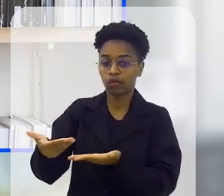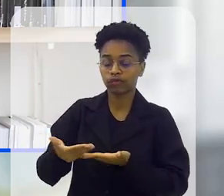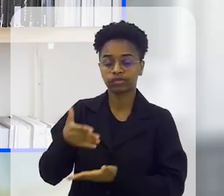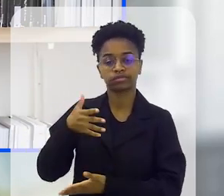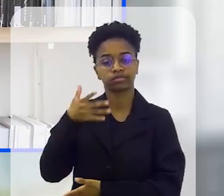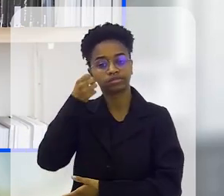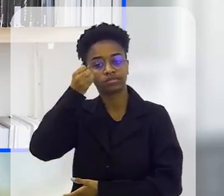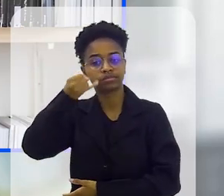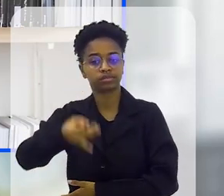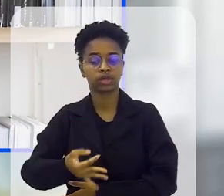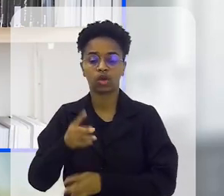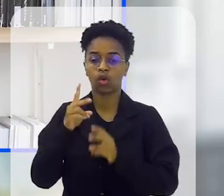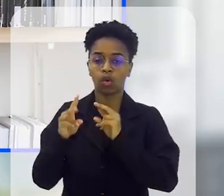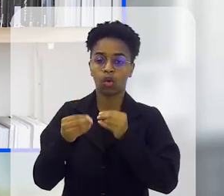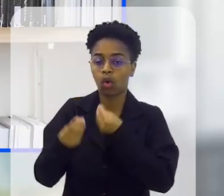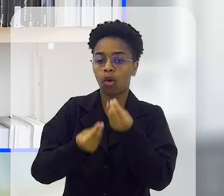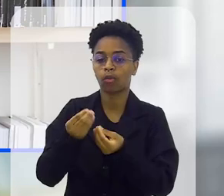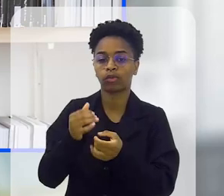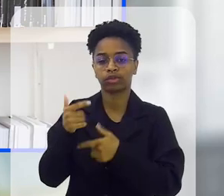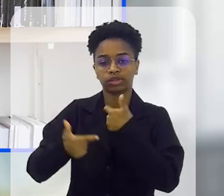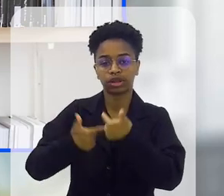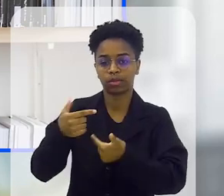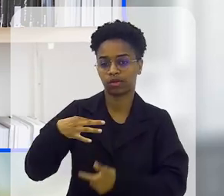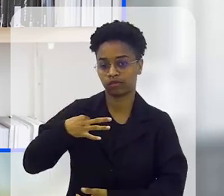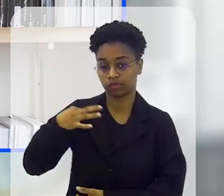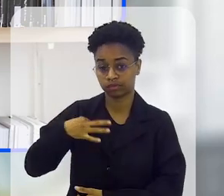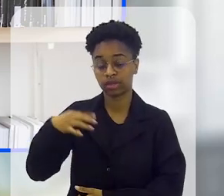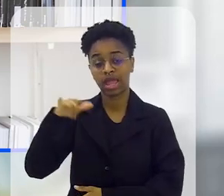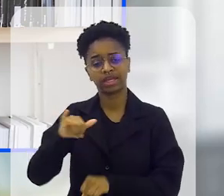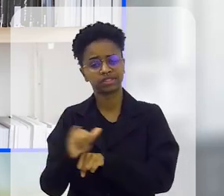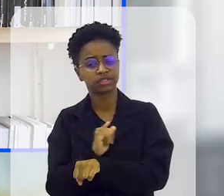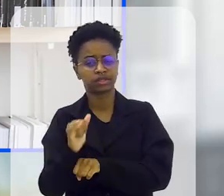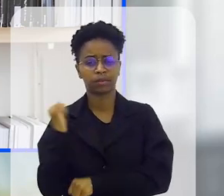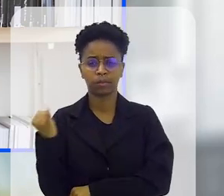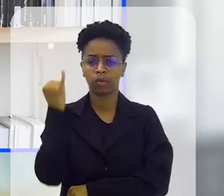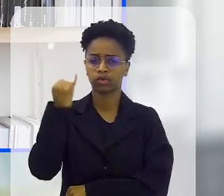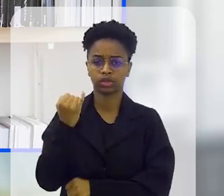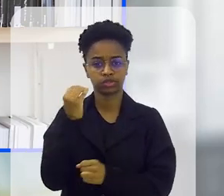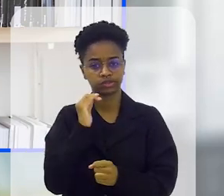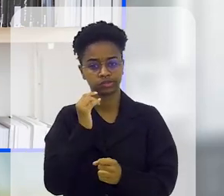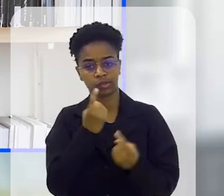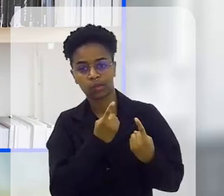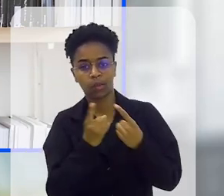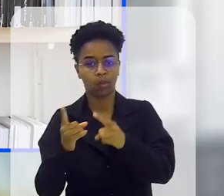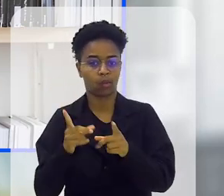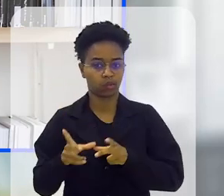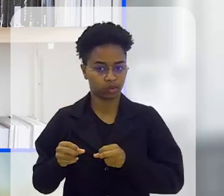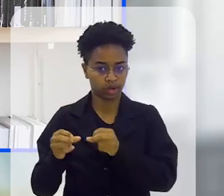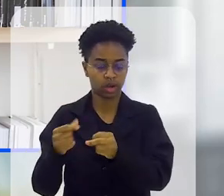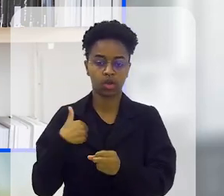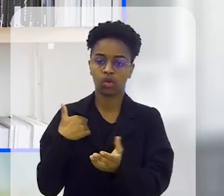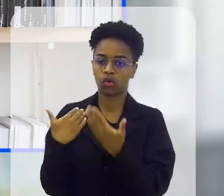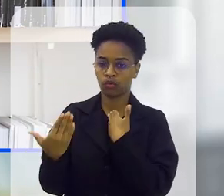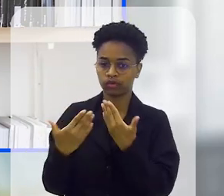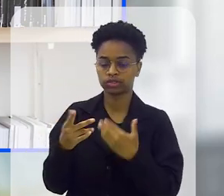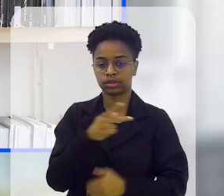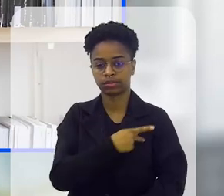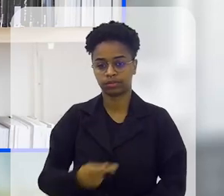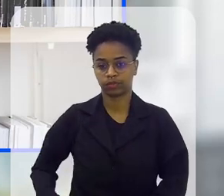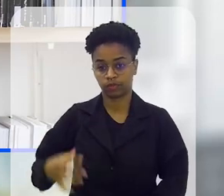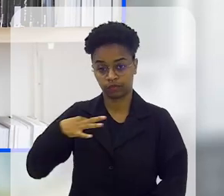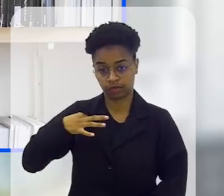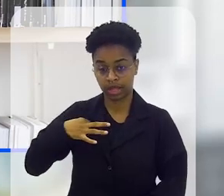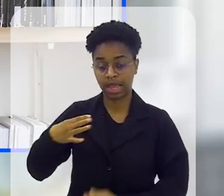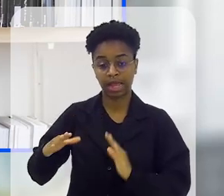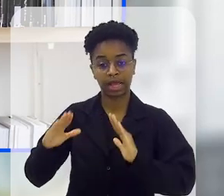do trabalho voluntário como uma poderosa ferramenta de combate ao câncer, eu vou conversar com a presidente voluntária